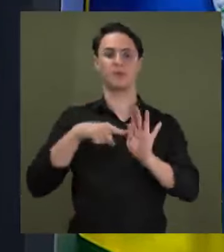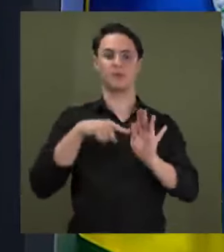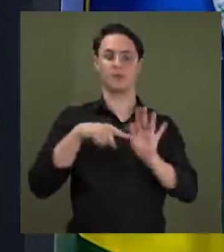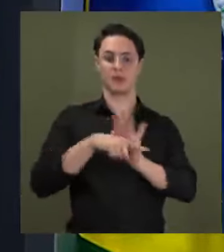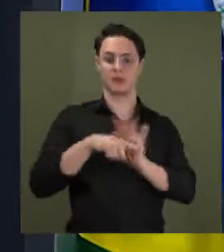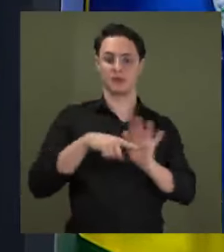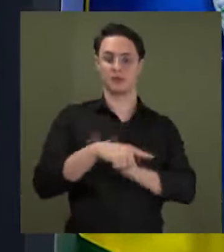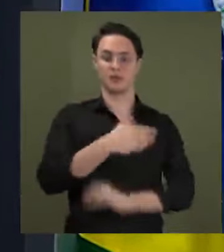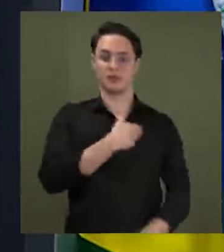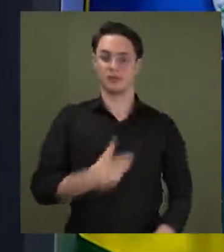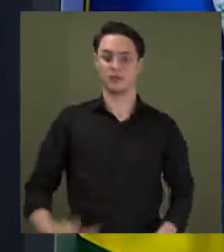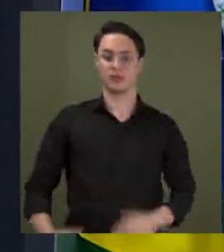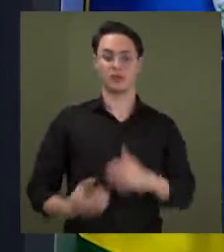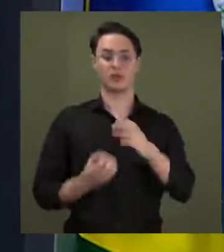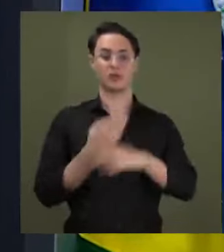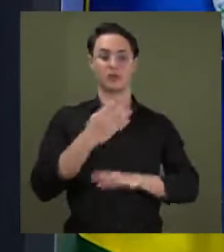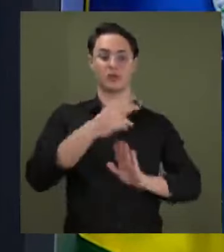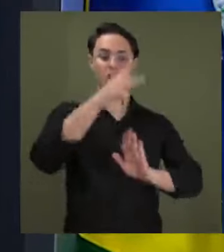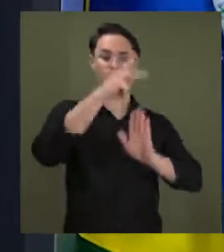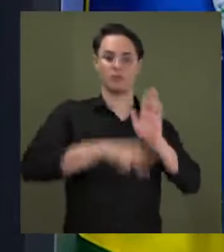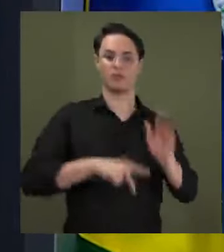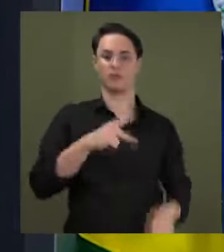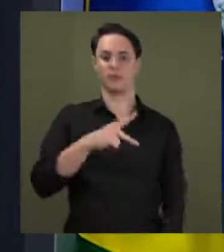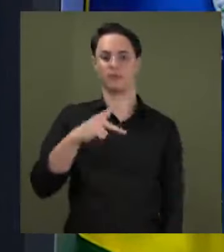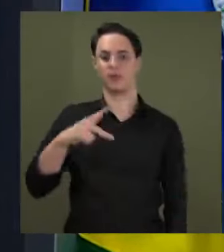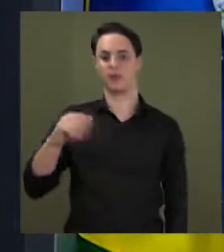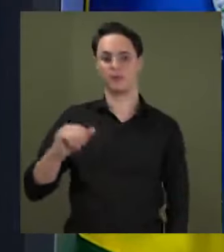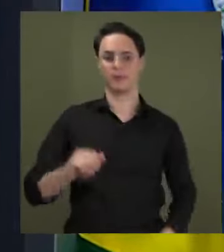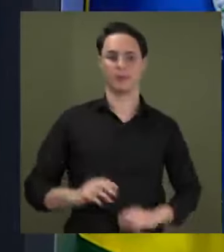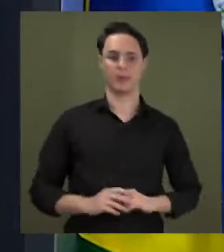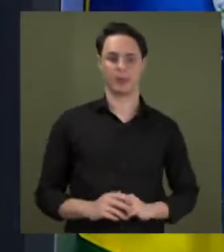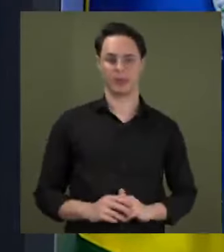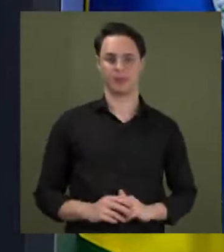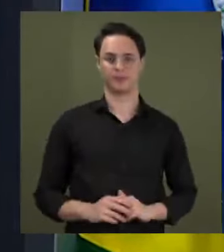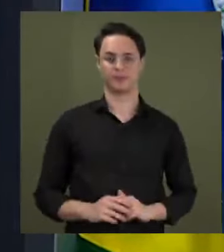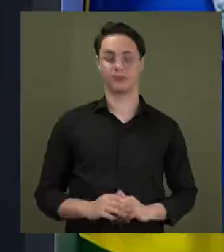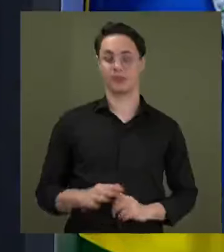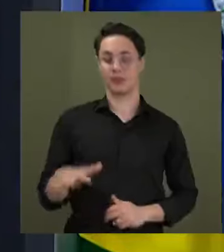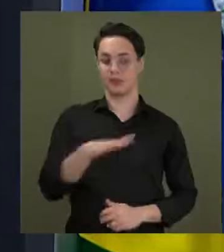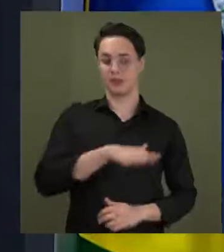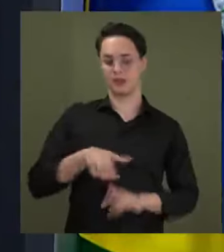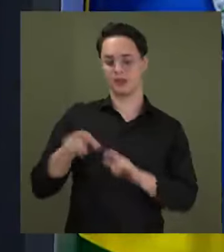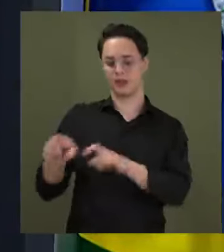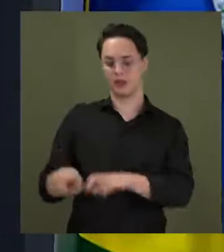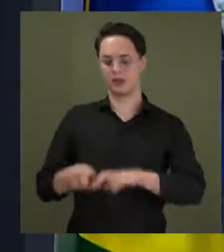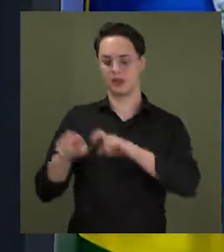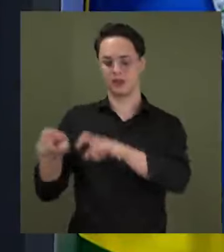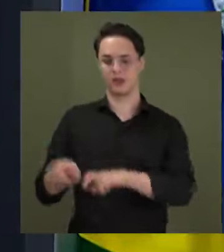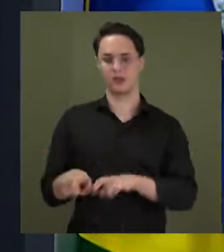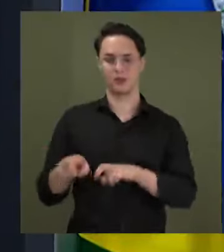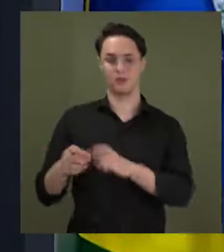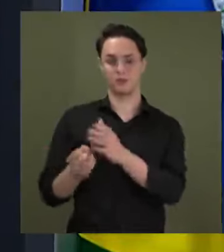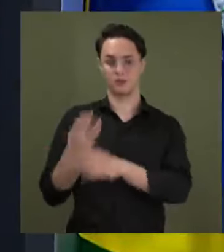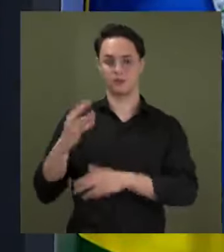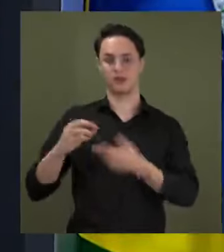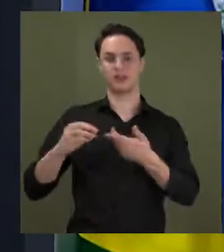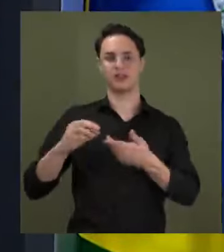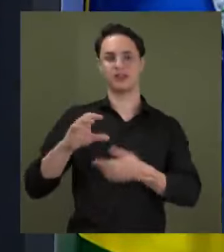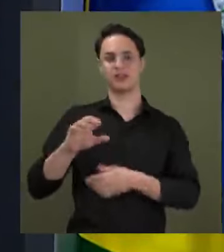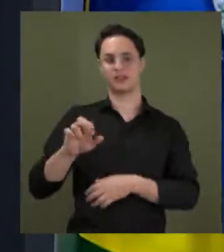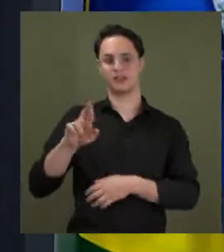assim elaborar um plano plurianual. No agro, a safra de grãos e cereais leguminosas e